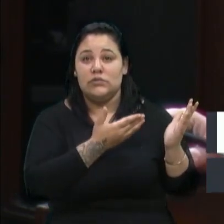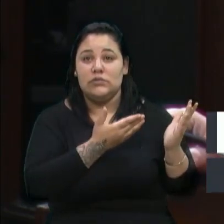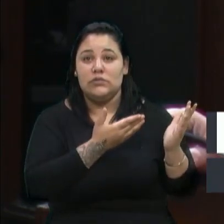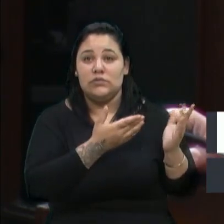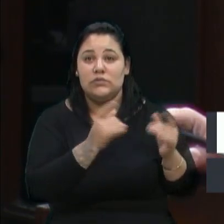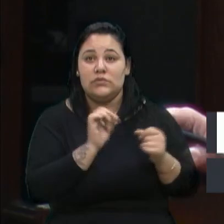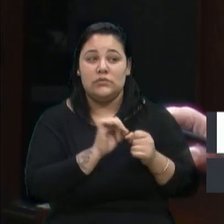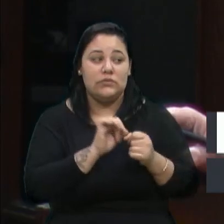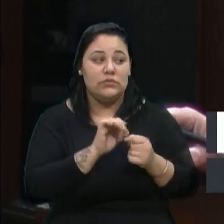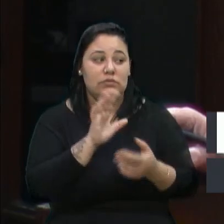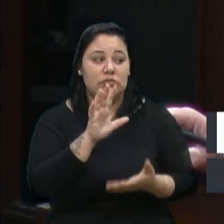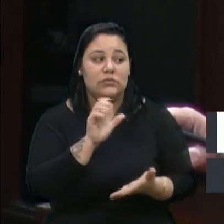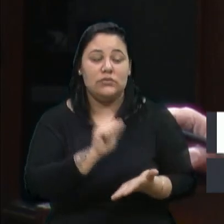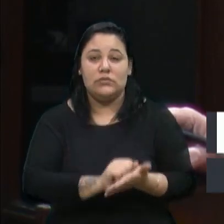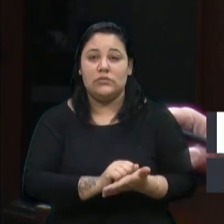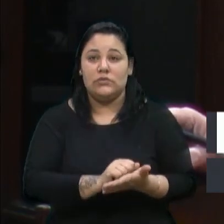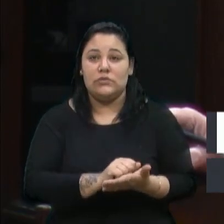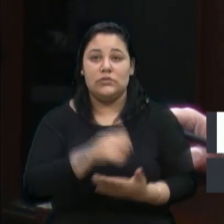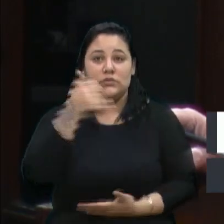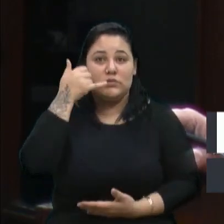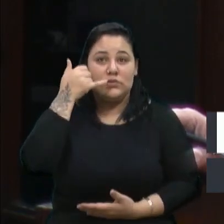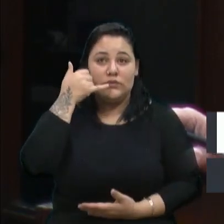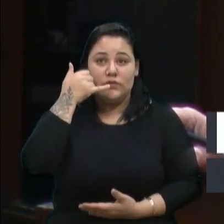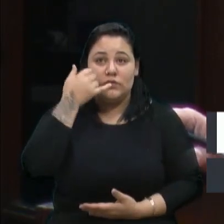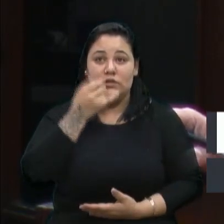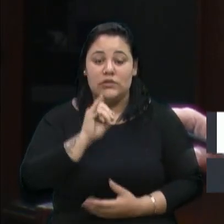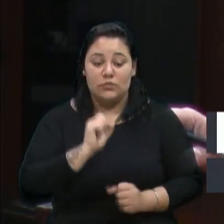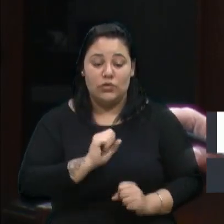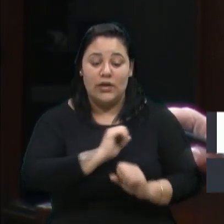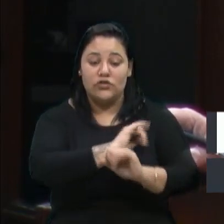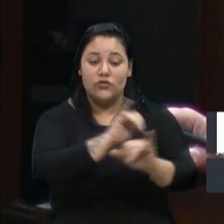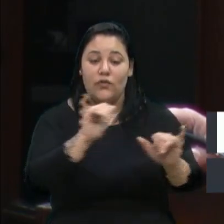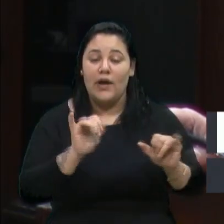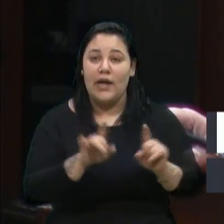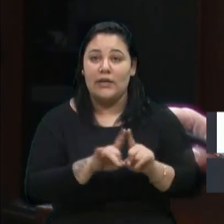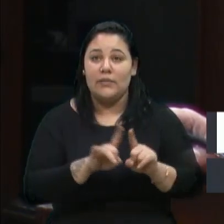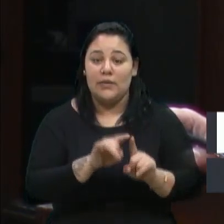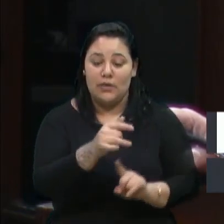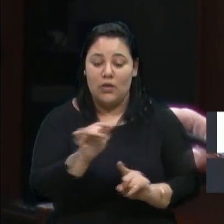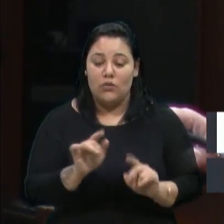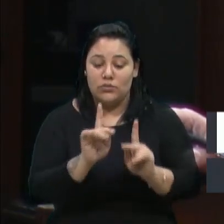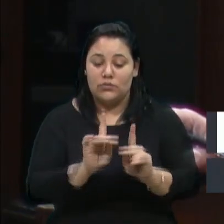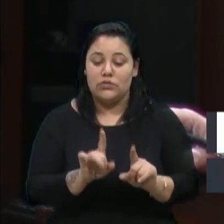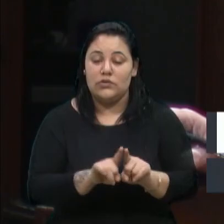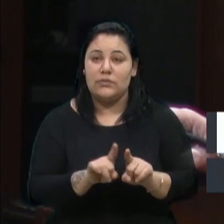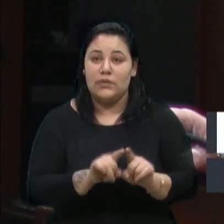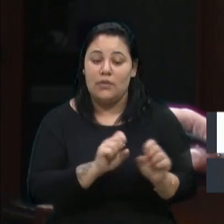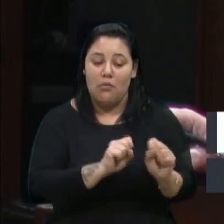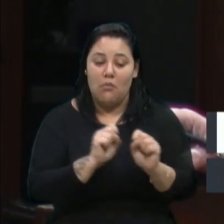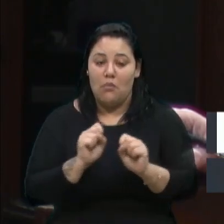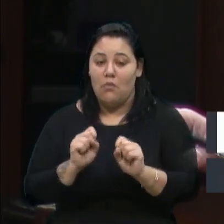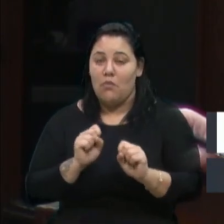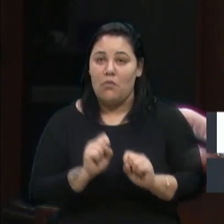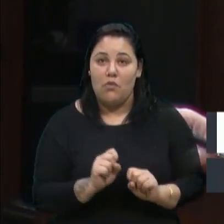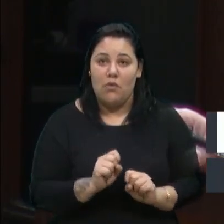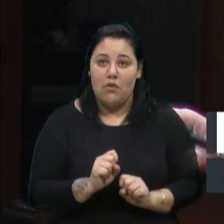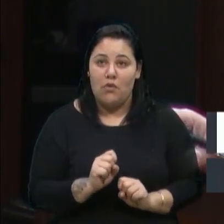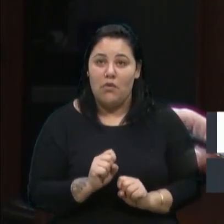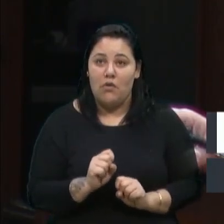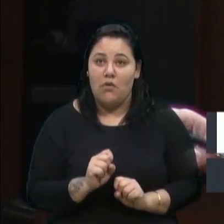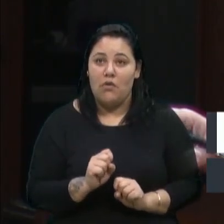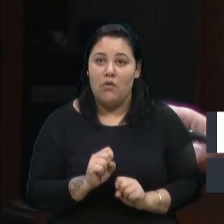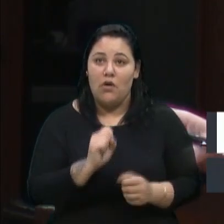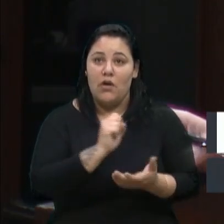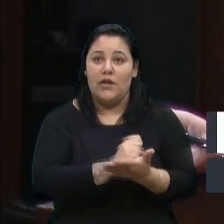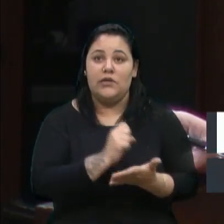os cadastros, os telefones. E se a gente puder divulgar isso a essas pessoas, para que elas possam, então, a gente contatá